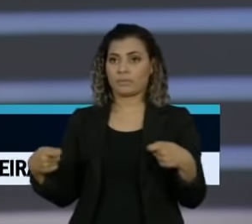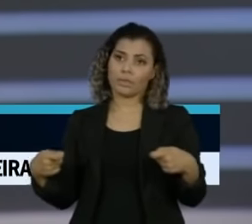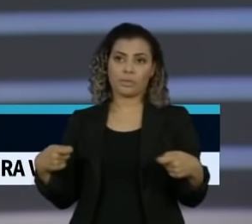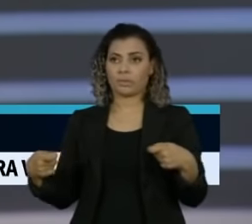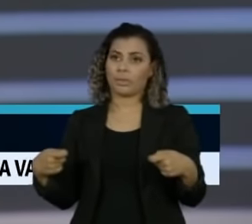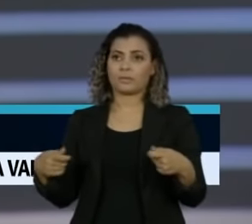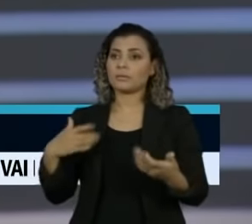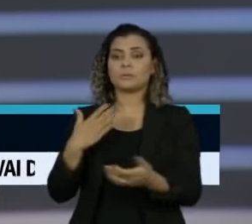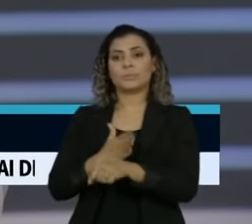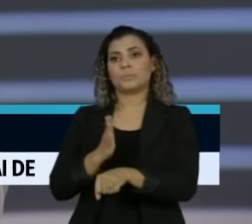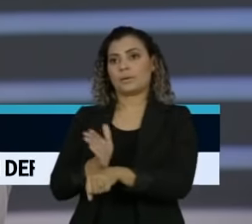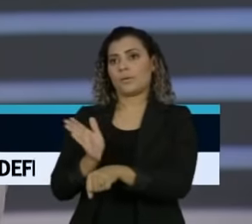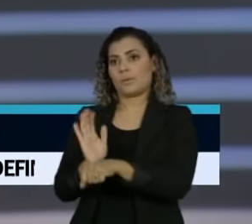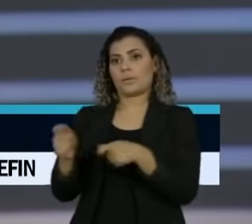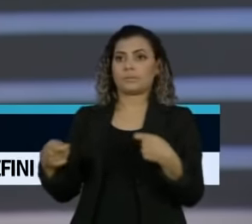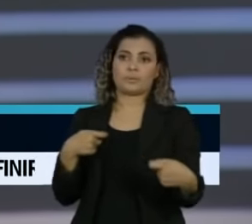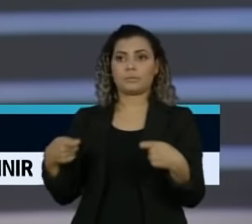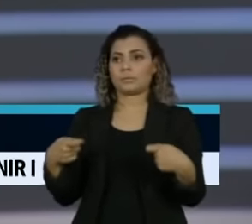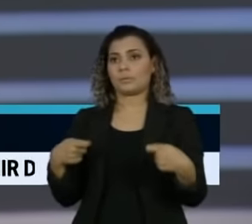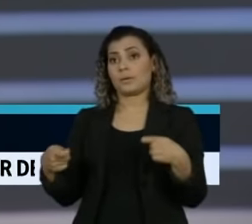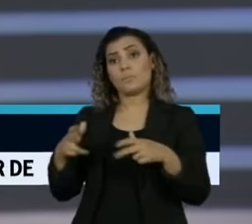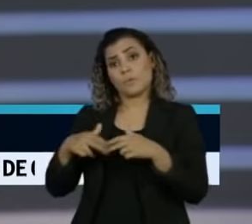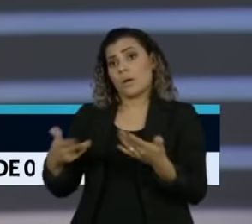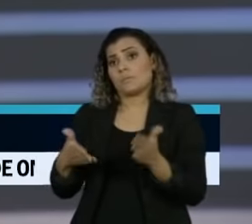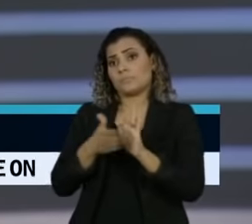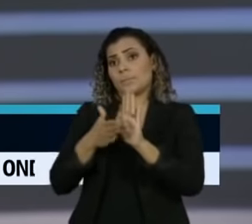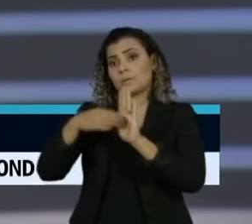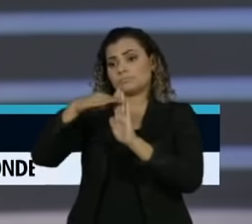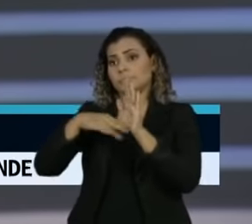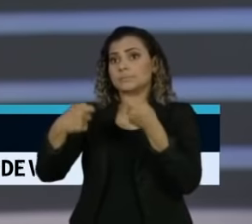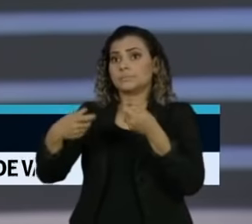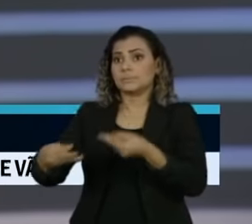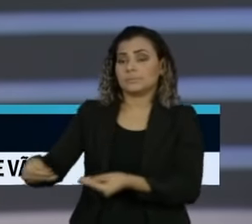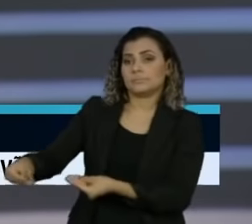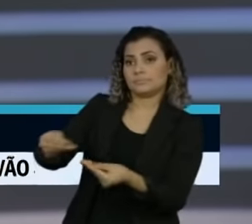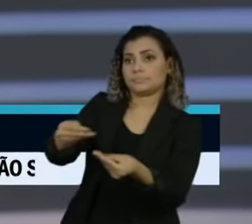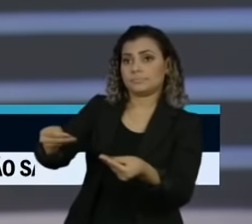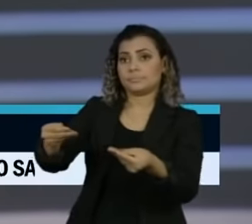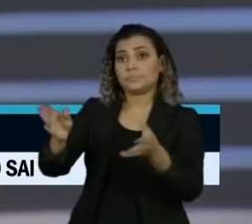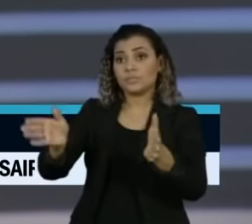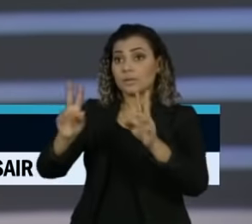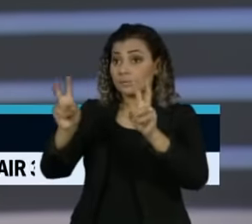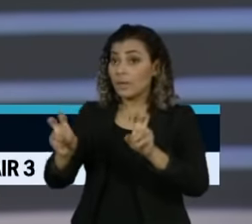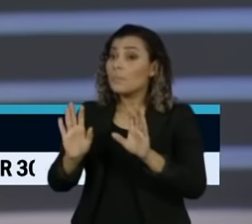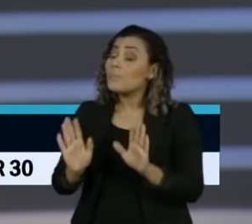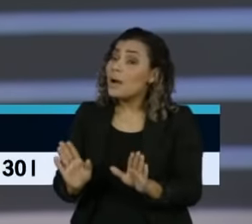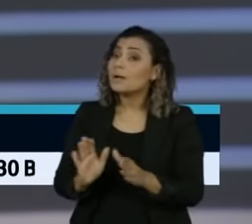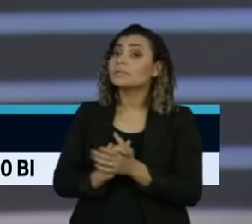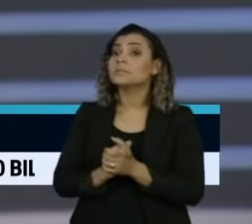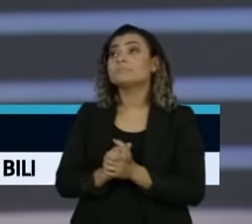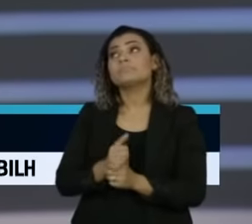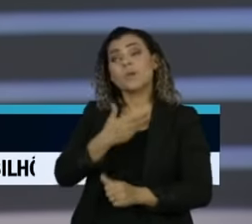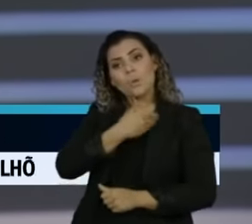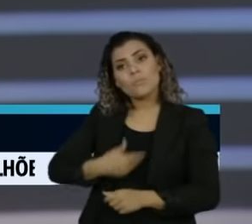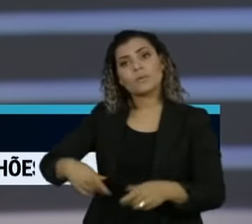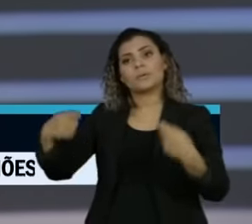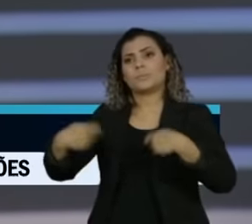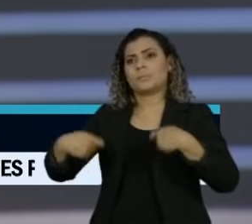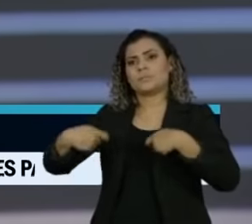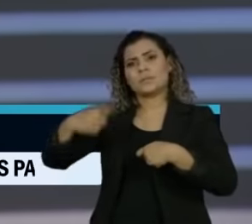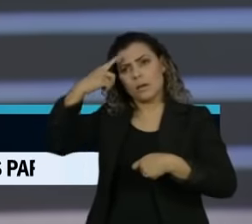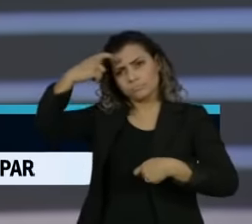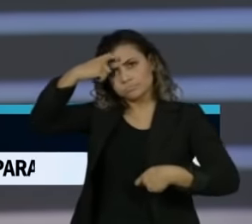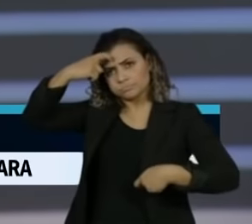mundo batendo cabeça em cima das propostas que precisam ser encaminhadas para esse tema. Mas o fato é que o governo precisa ter